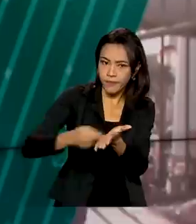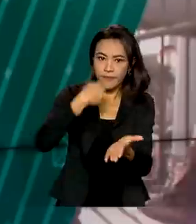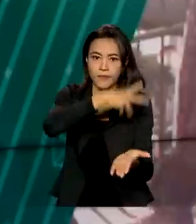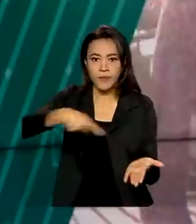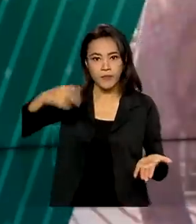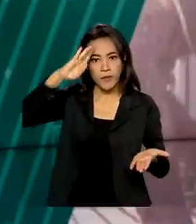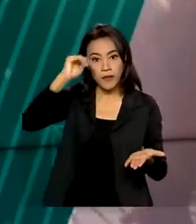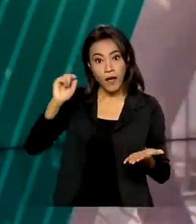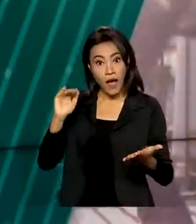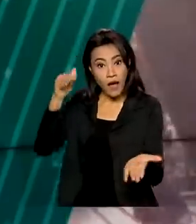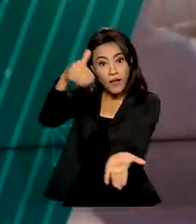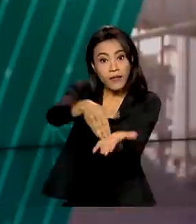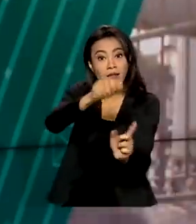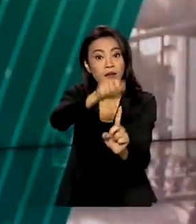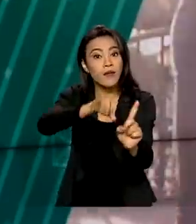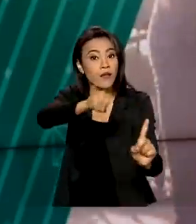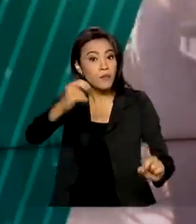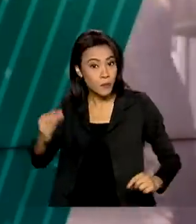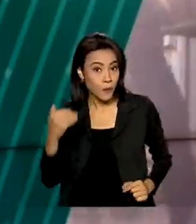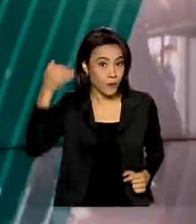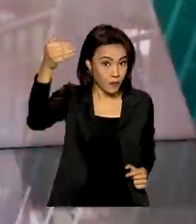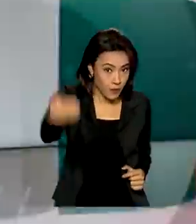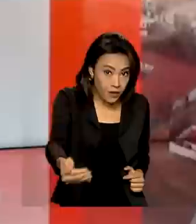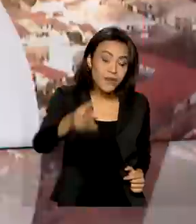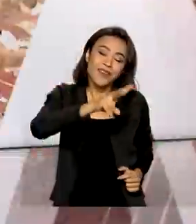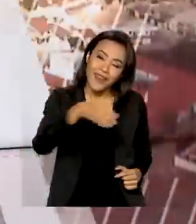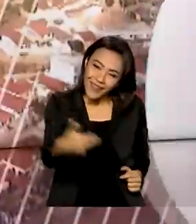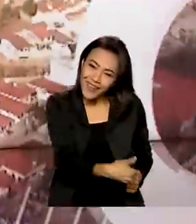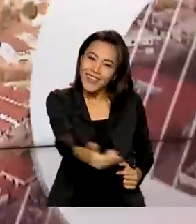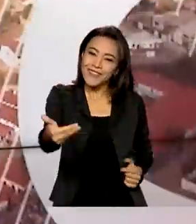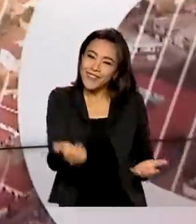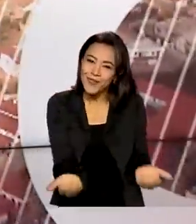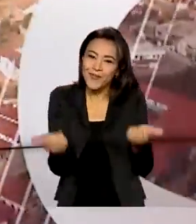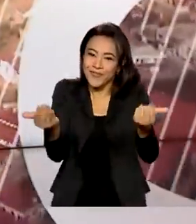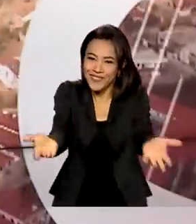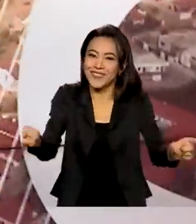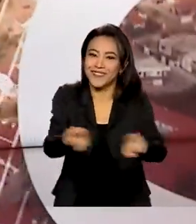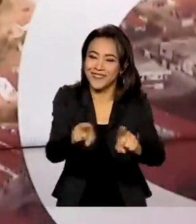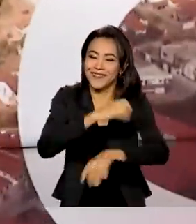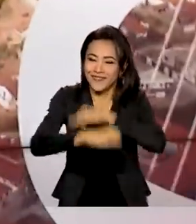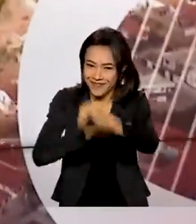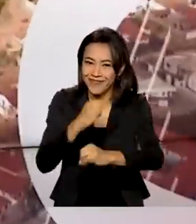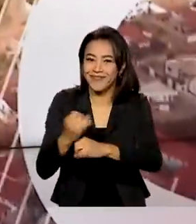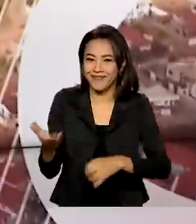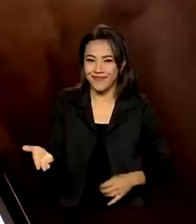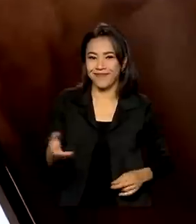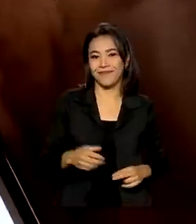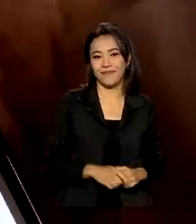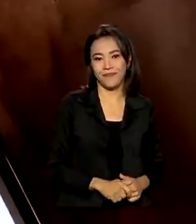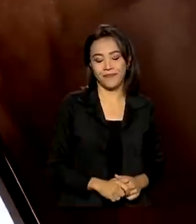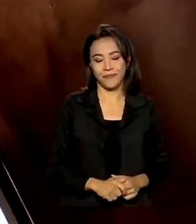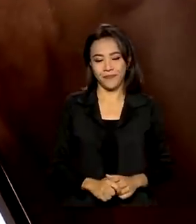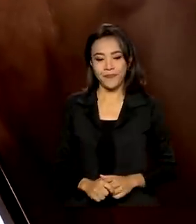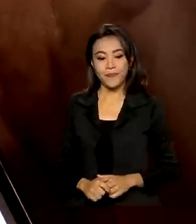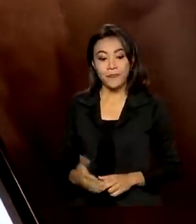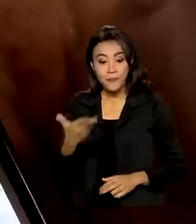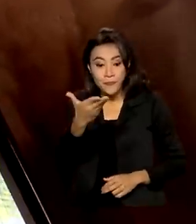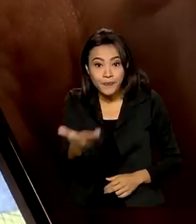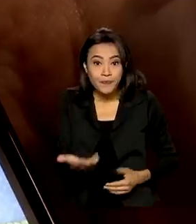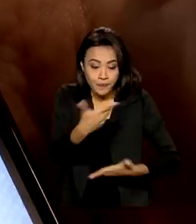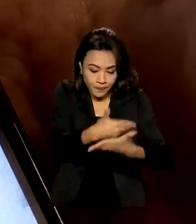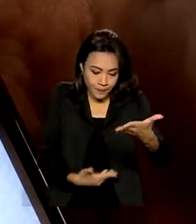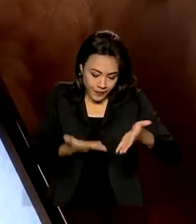janeiro do ano que vem, os serviços cartoriais sejam oferecidos também pela internet. Certidão de